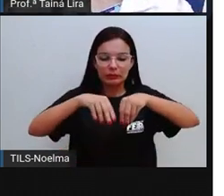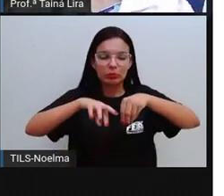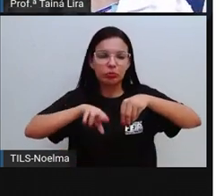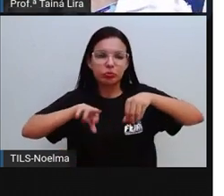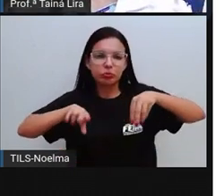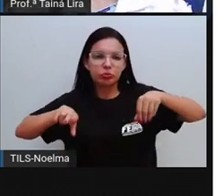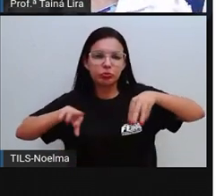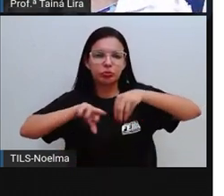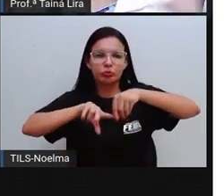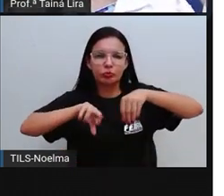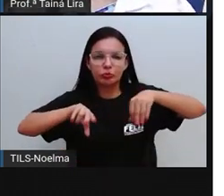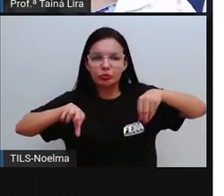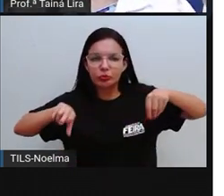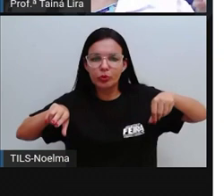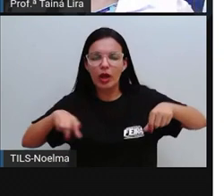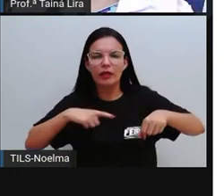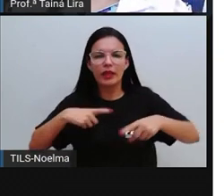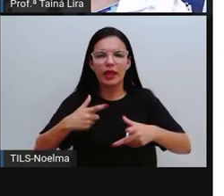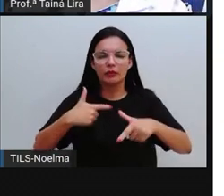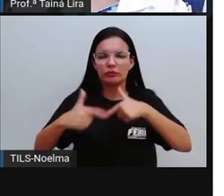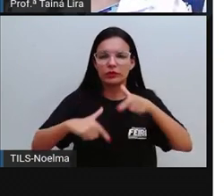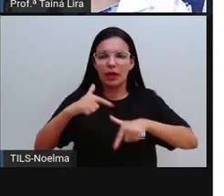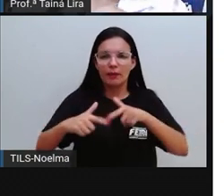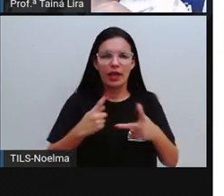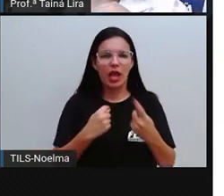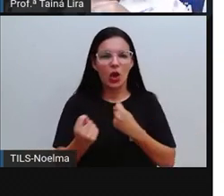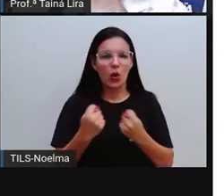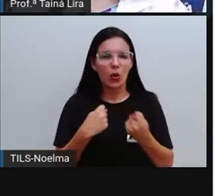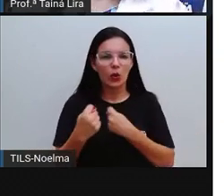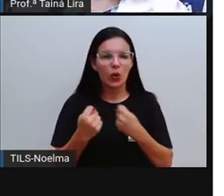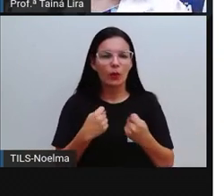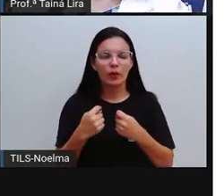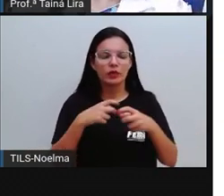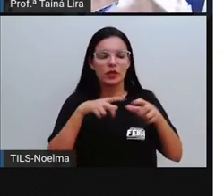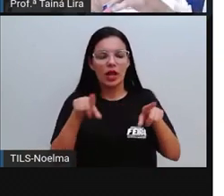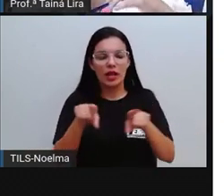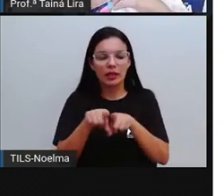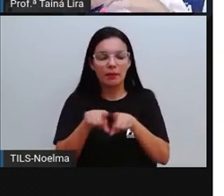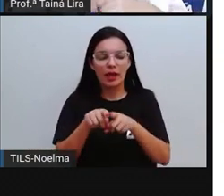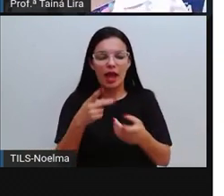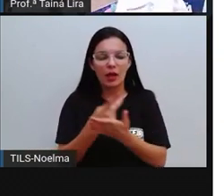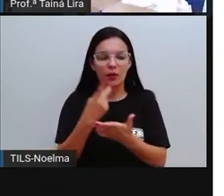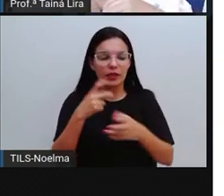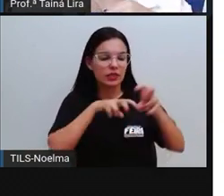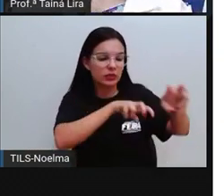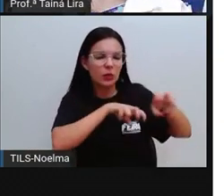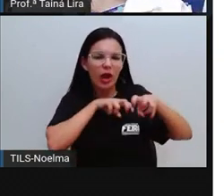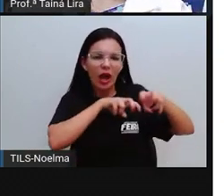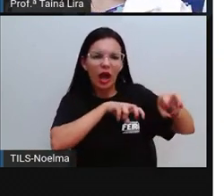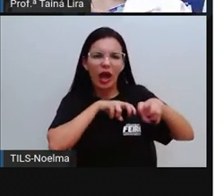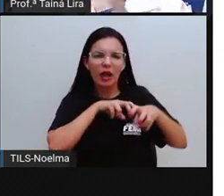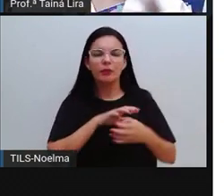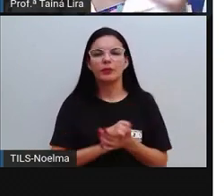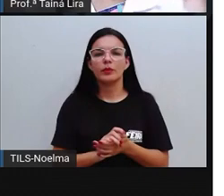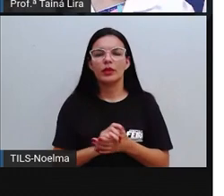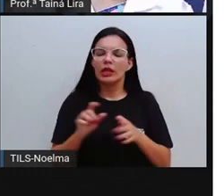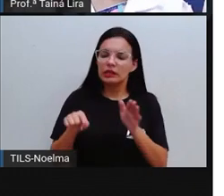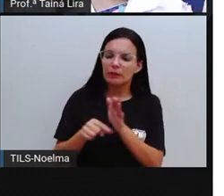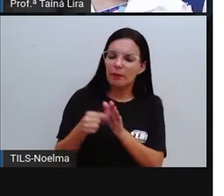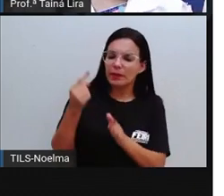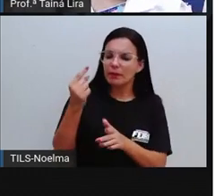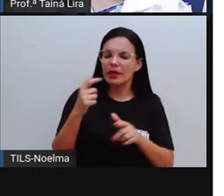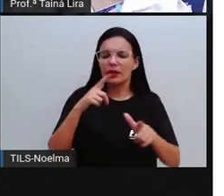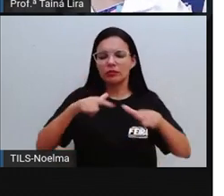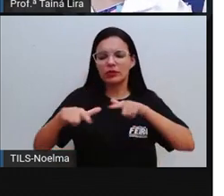falando que é uma atividade econômica que acontece aí, principalmente lá no campo, tá falando que foi a primeira atividade